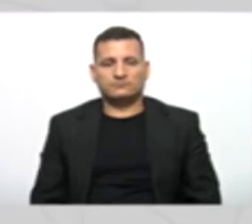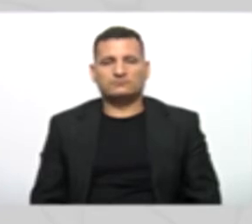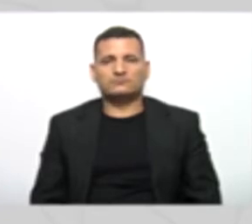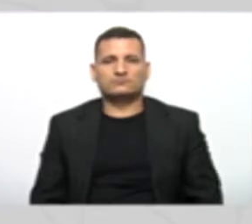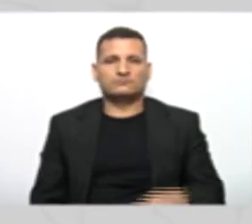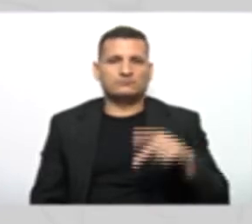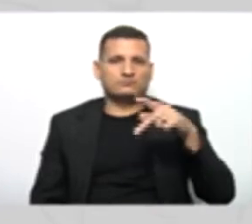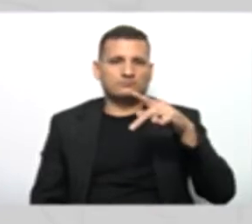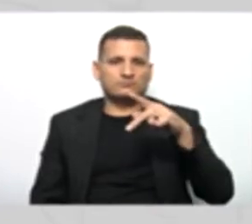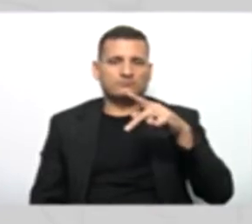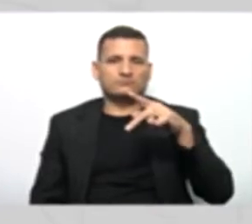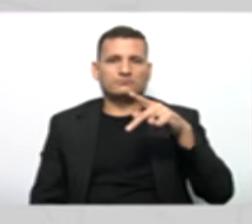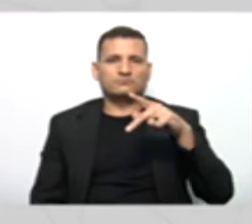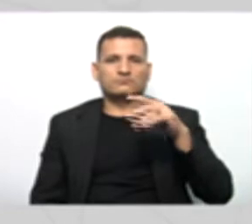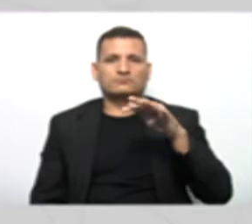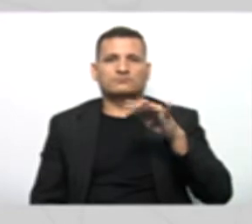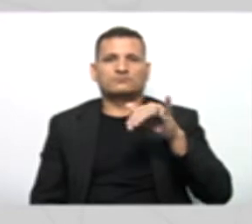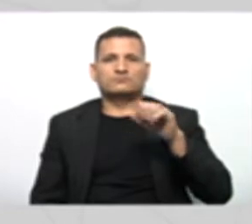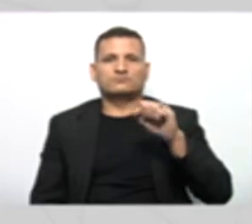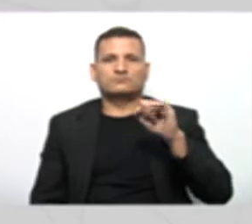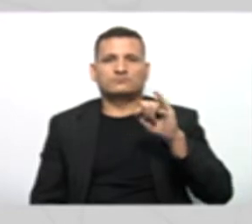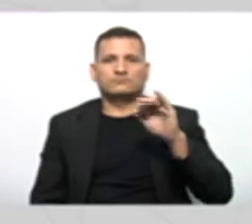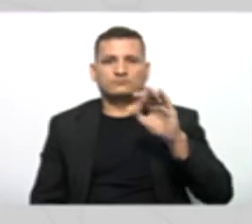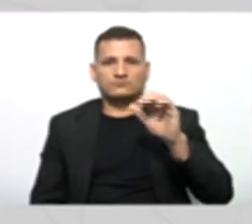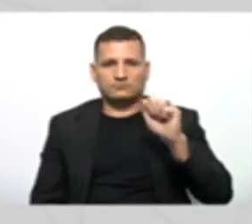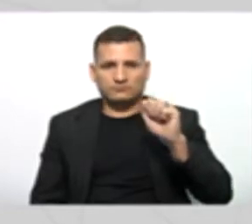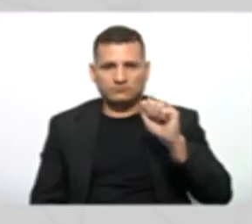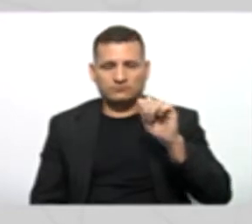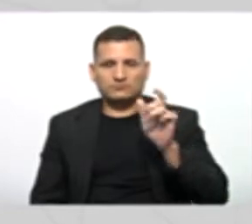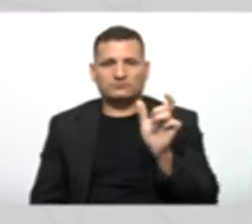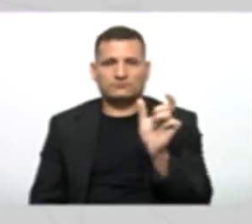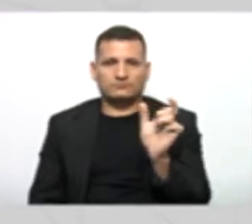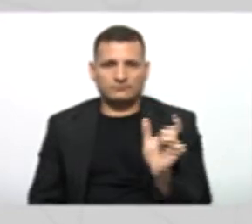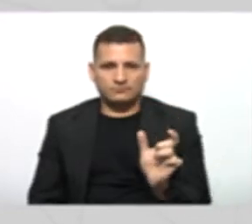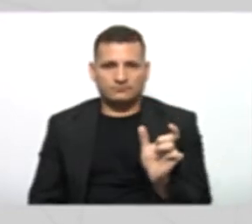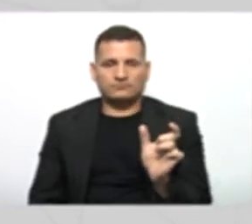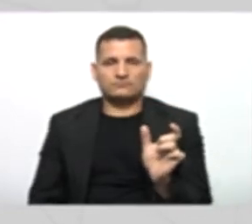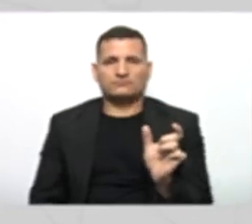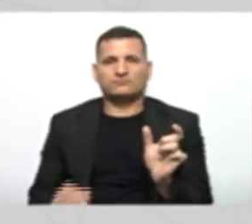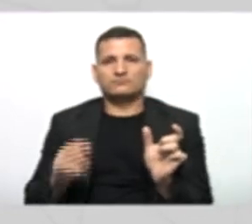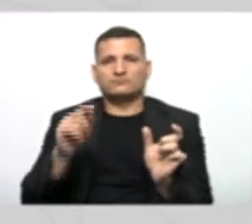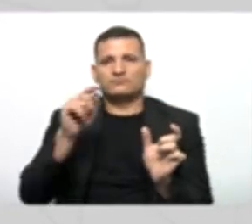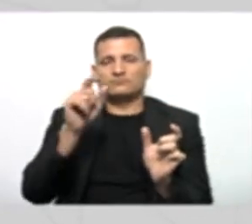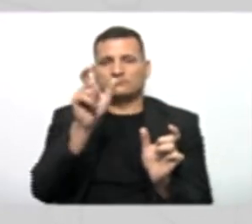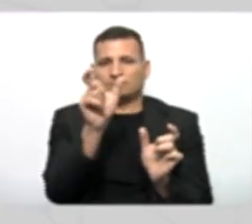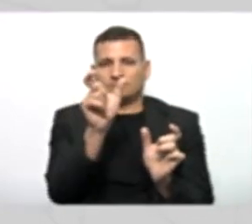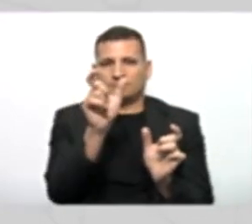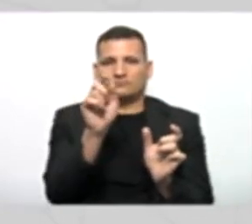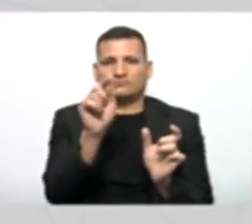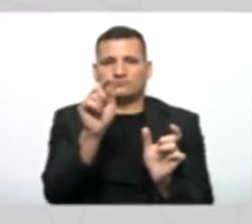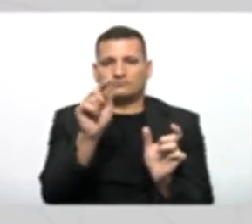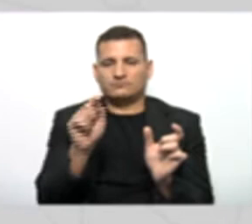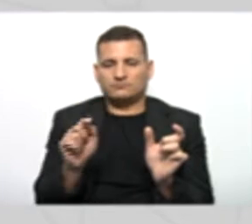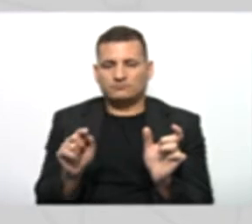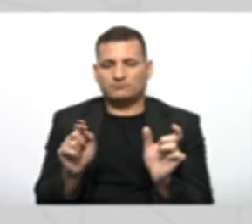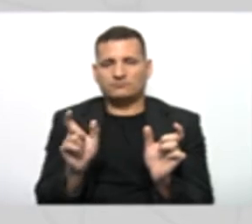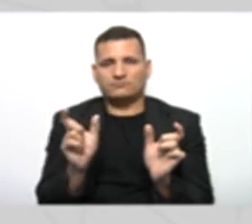à pessoa física. E vamos fazer outra tabelinha, onde teremos aqui